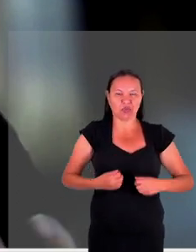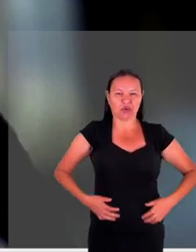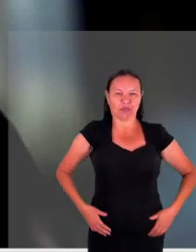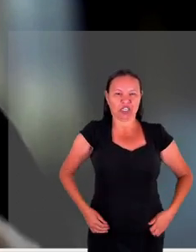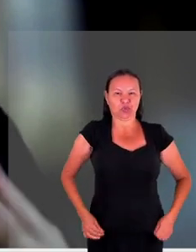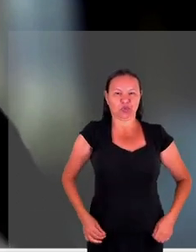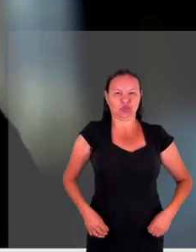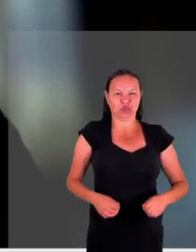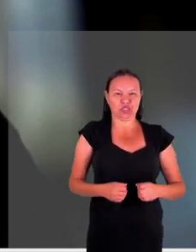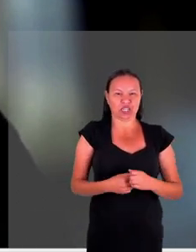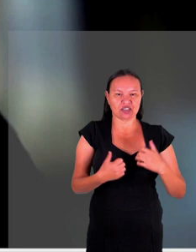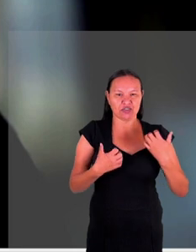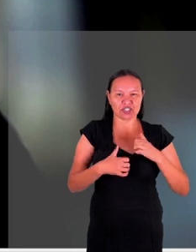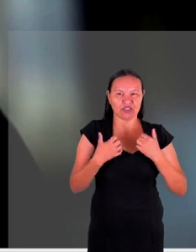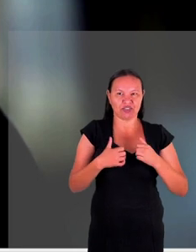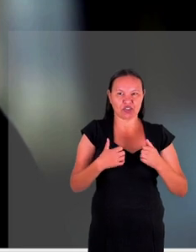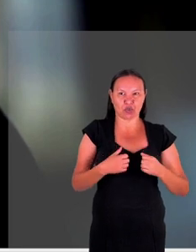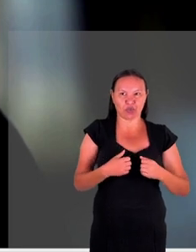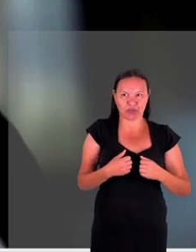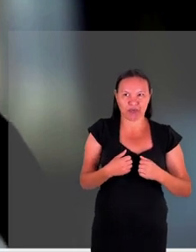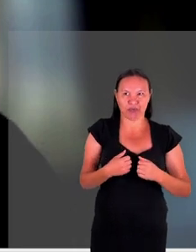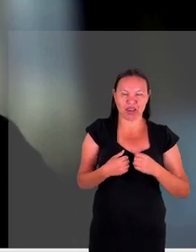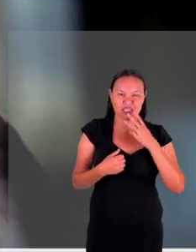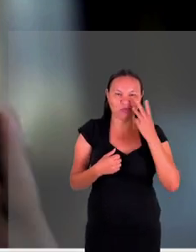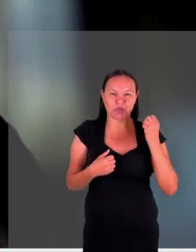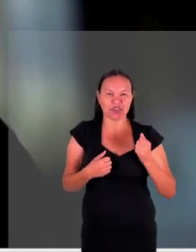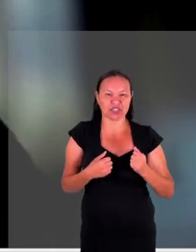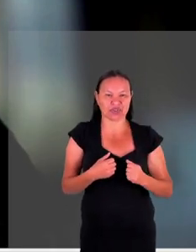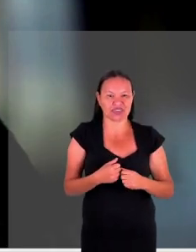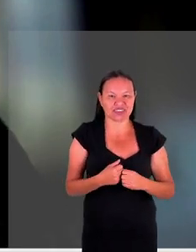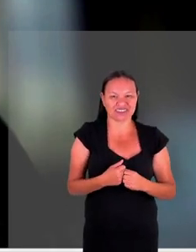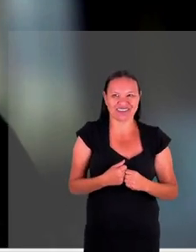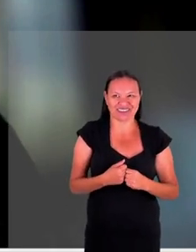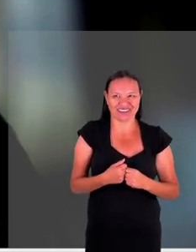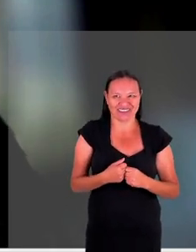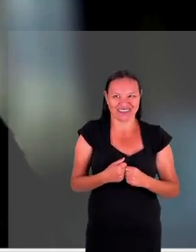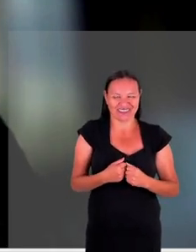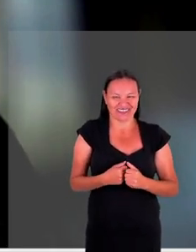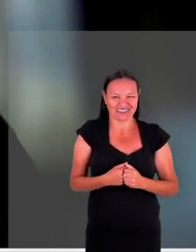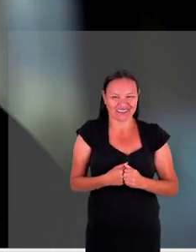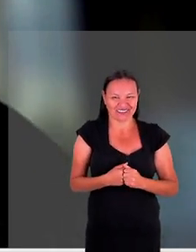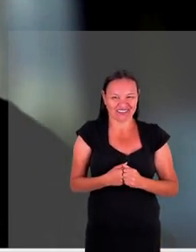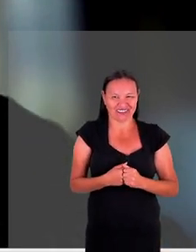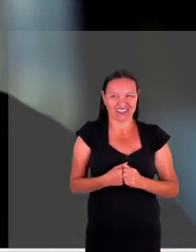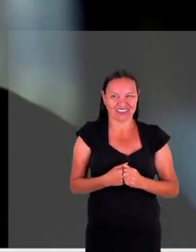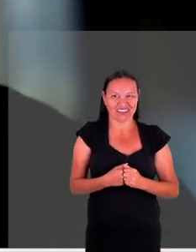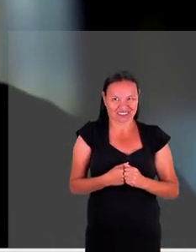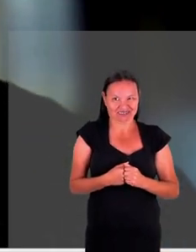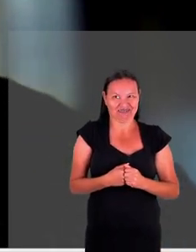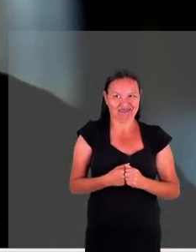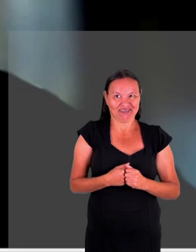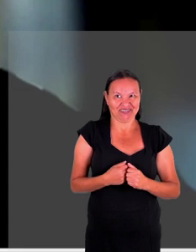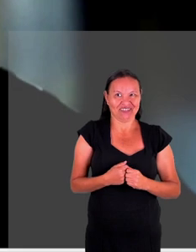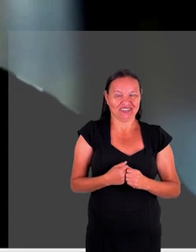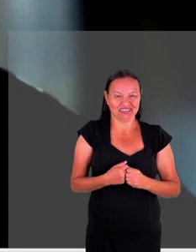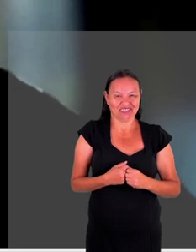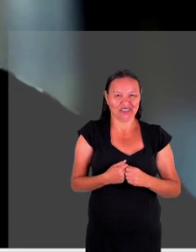como o professor Vladimir de novo desculpa eu já estou te citando aqui até acabar o meu minuto